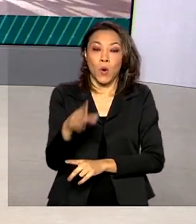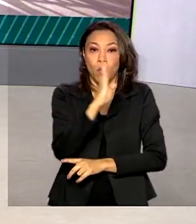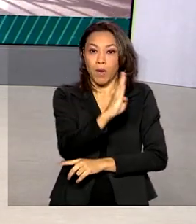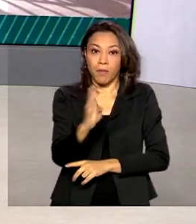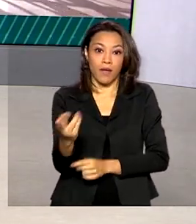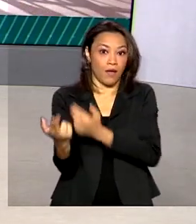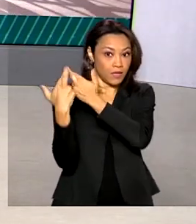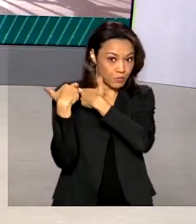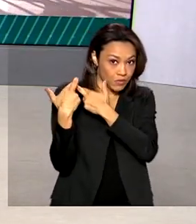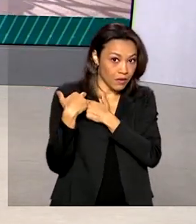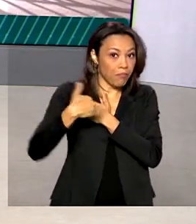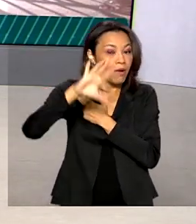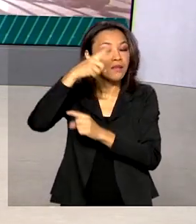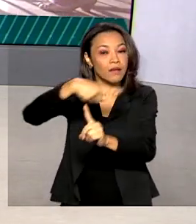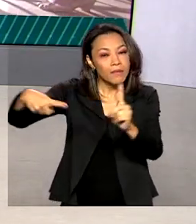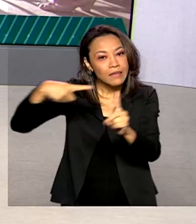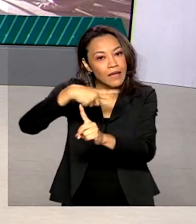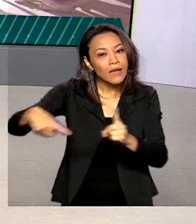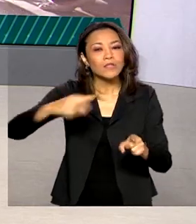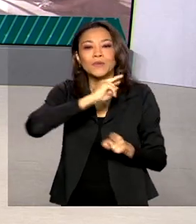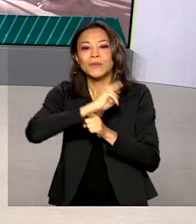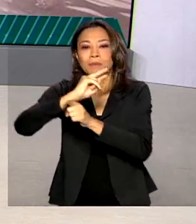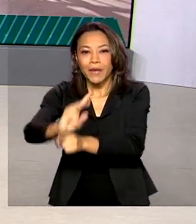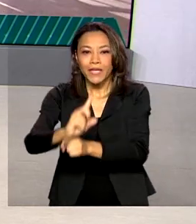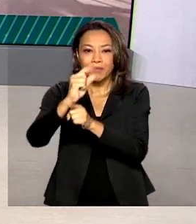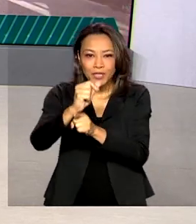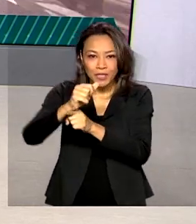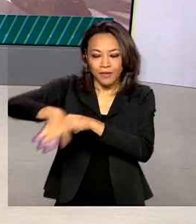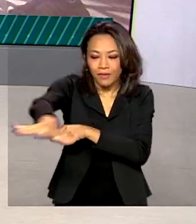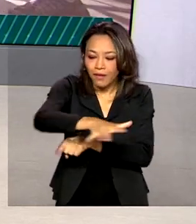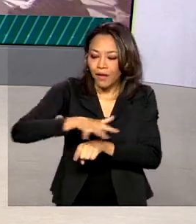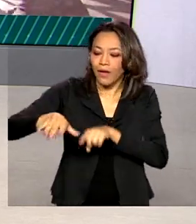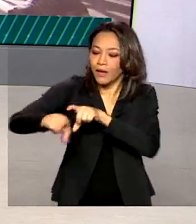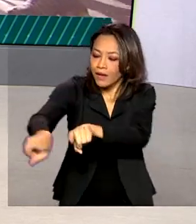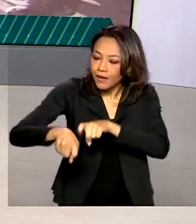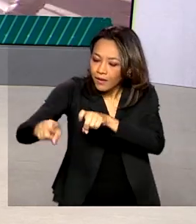por mais da metade de todo o crédito rural disponibilizado no sistema financeiro.